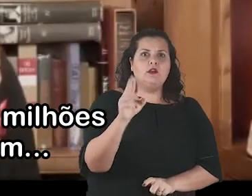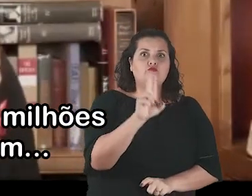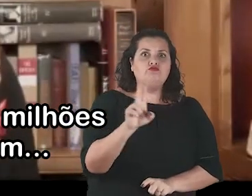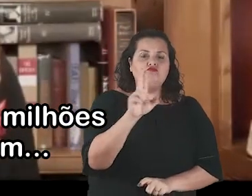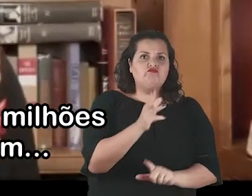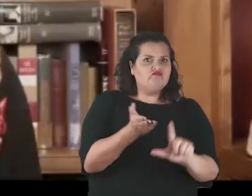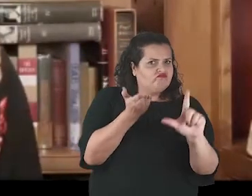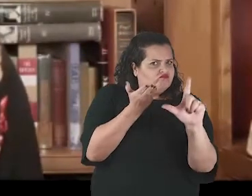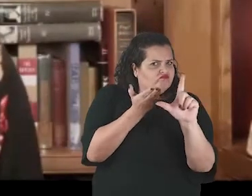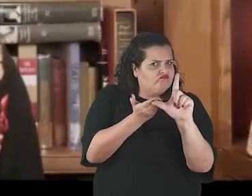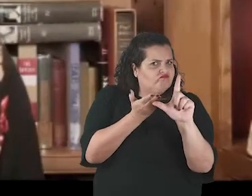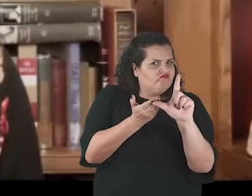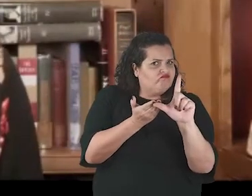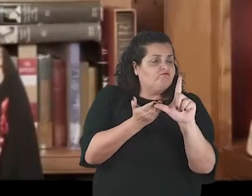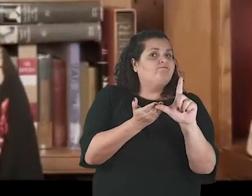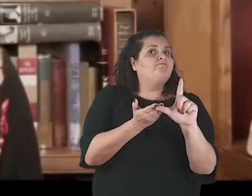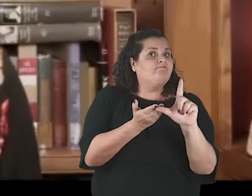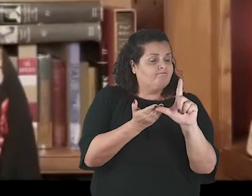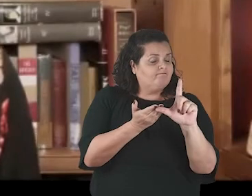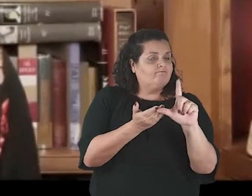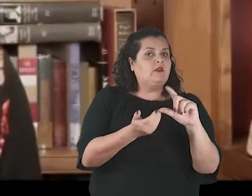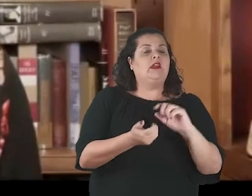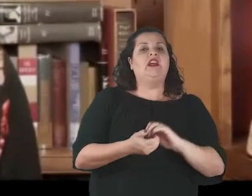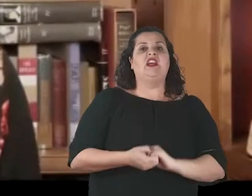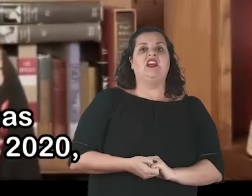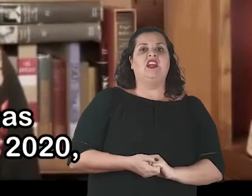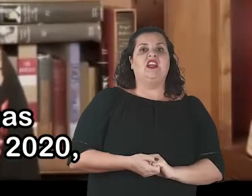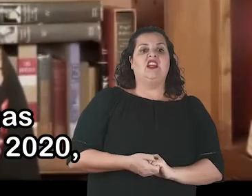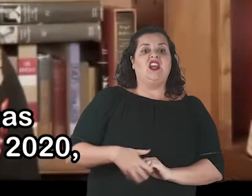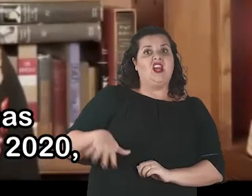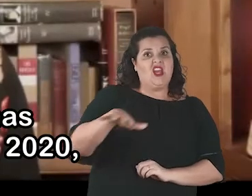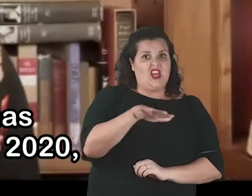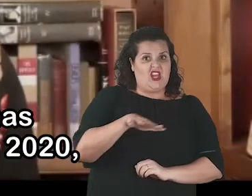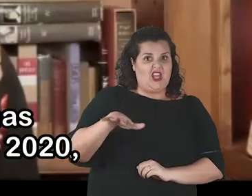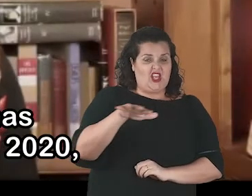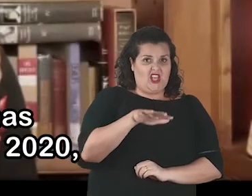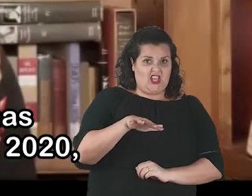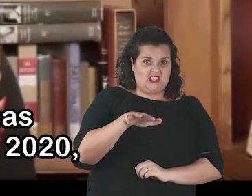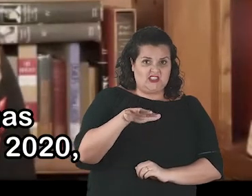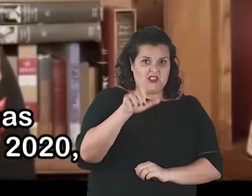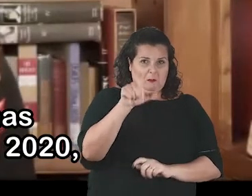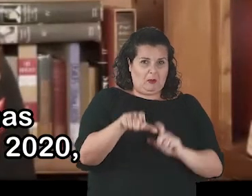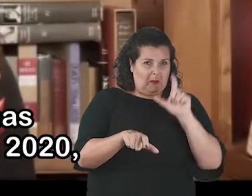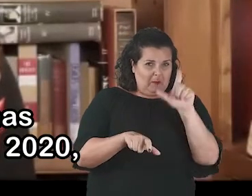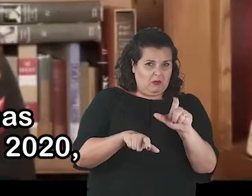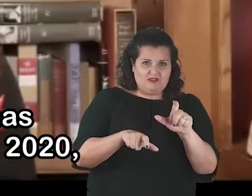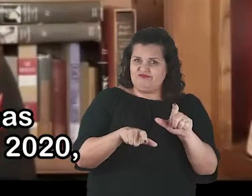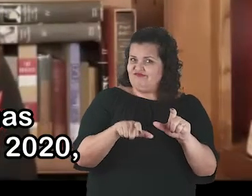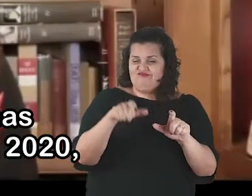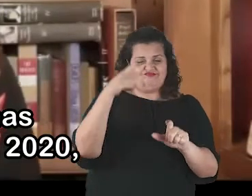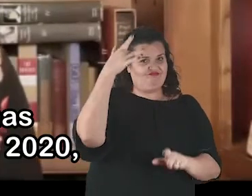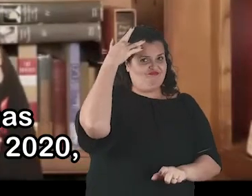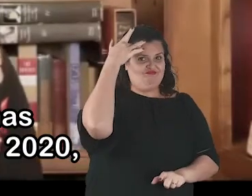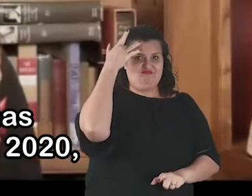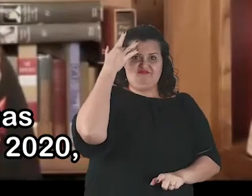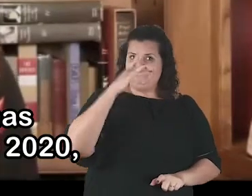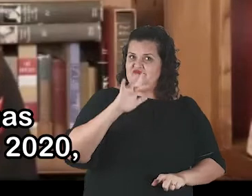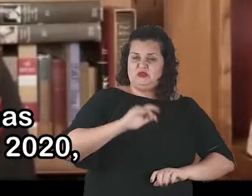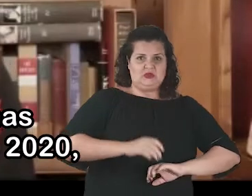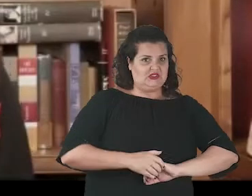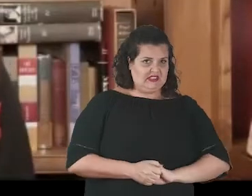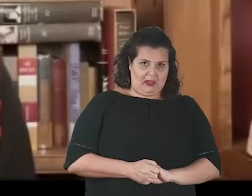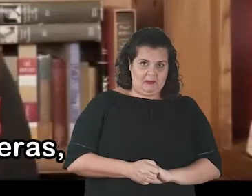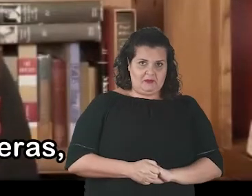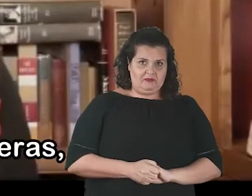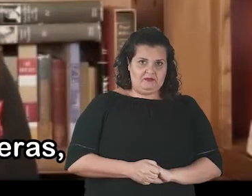é improvável que eles estejam cientes de que apenas algumas semanas